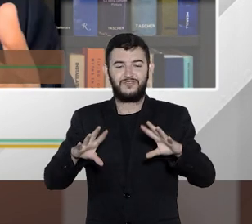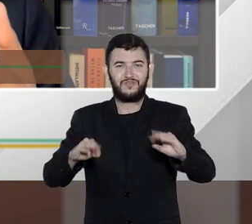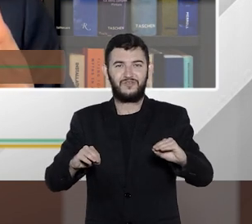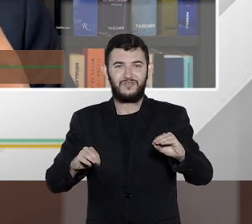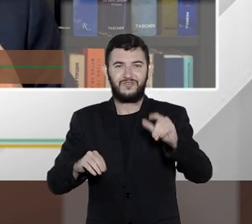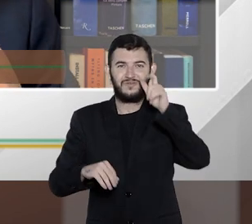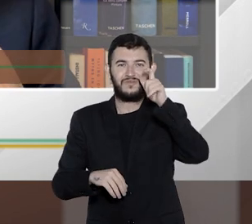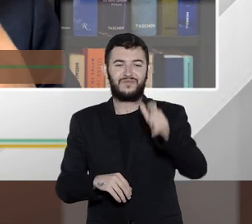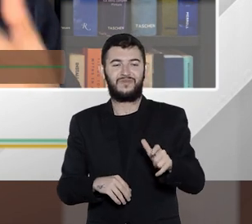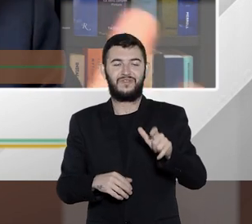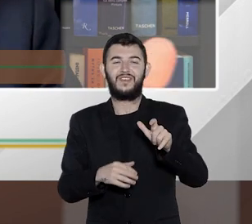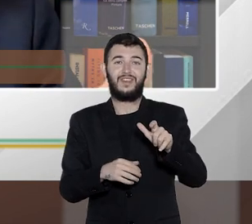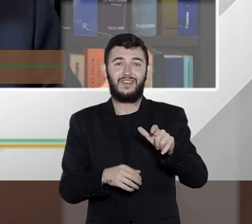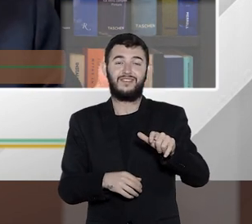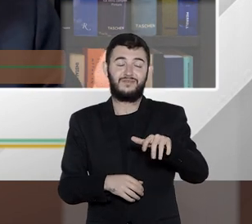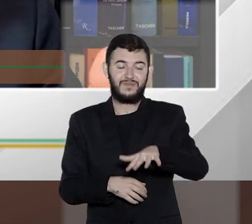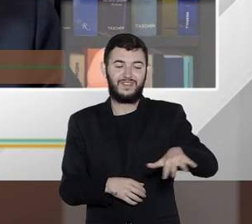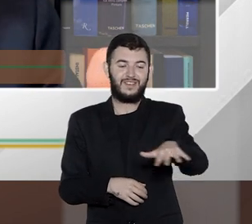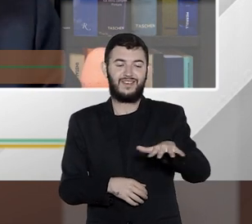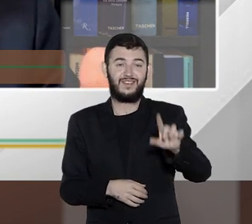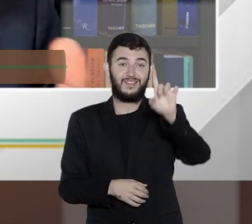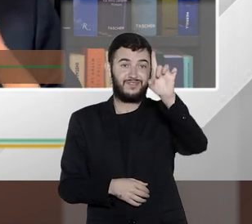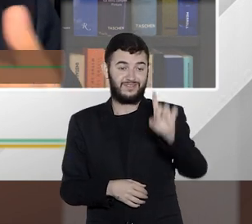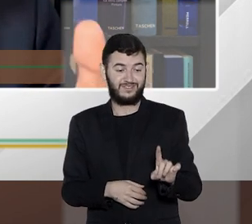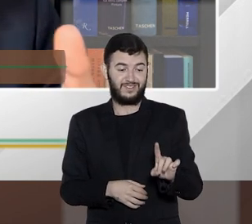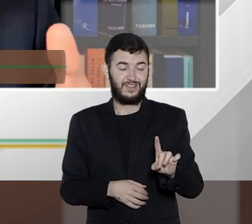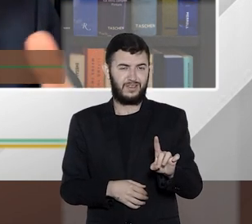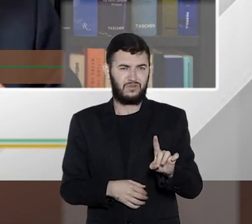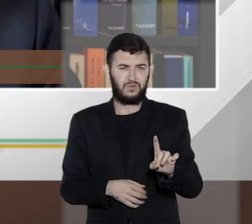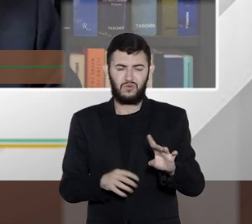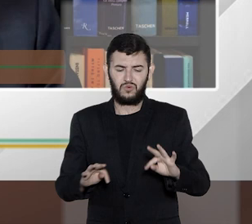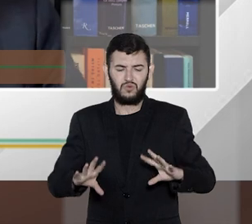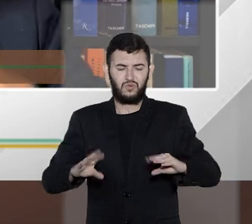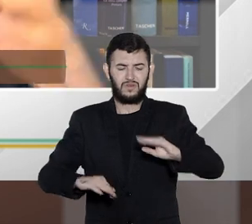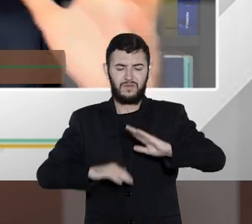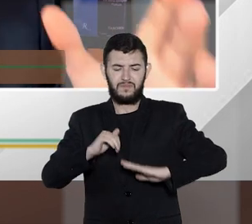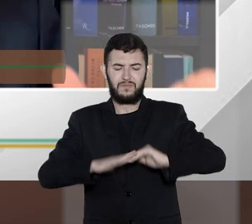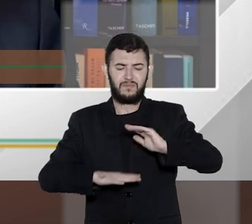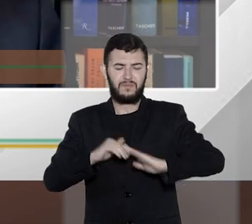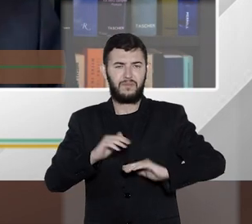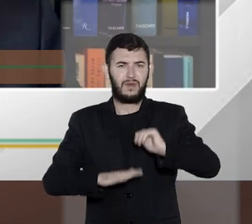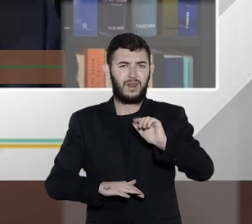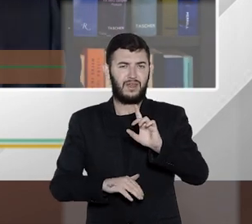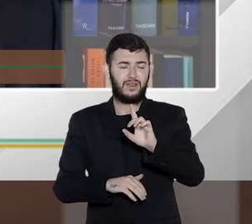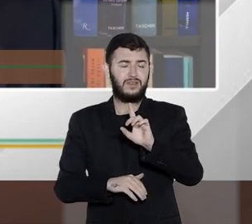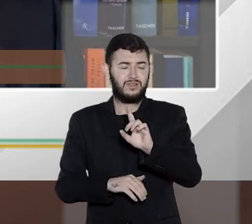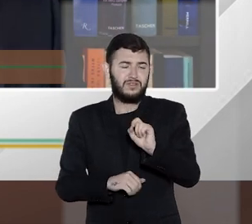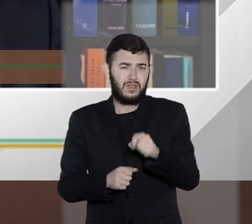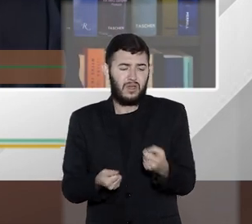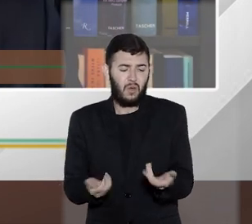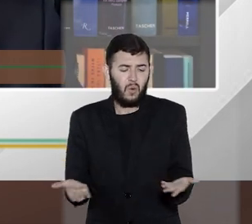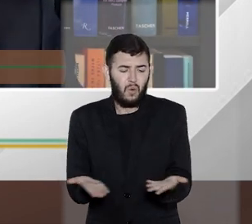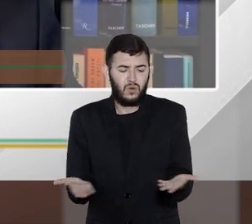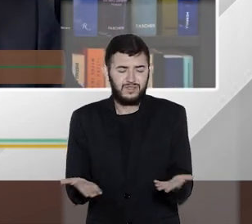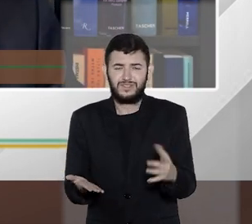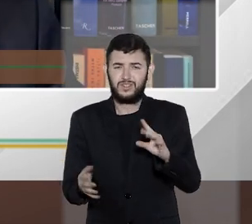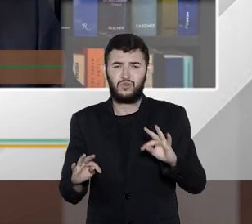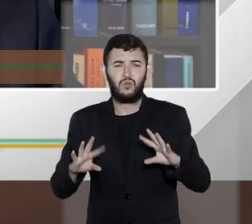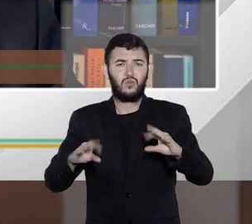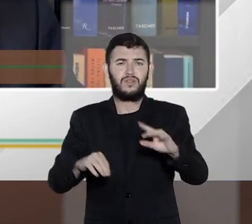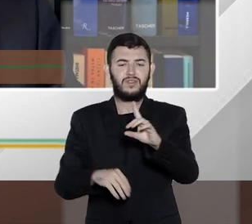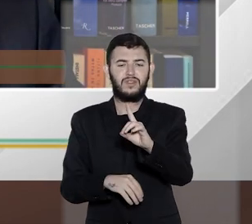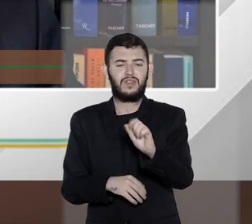que, na prática, tudo são dados hoje. A gente imagina, por exemplo, para dar um exemplo banal, que quando você